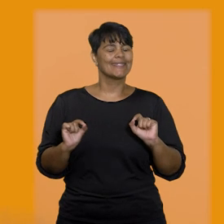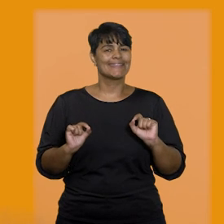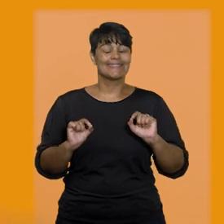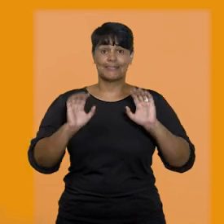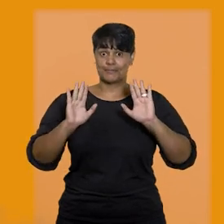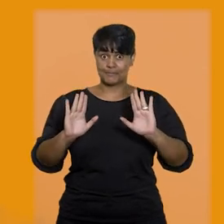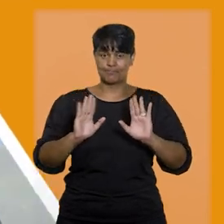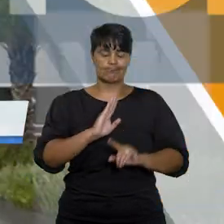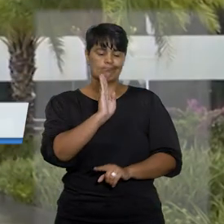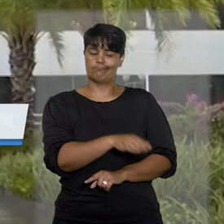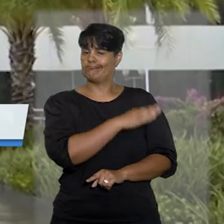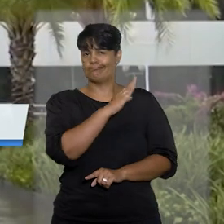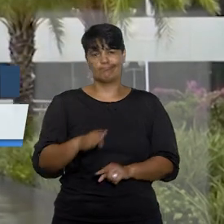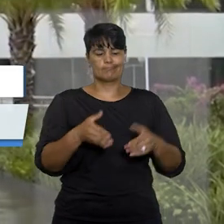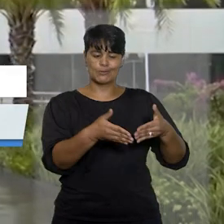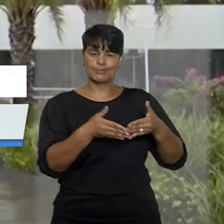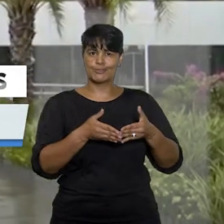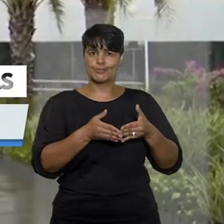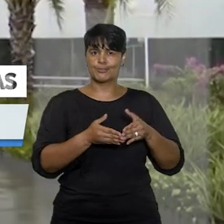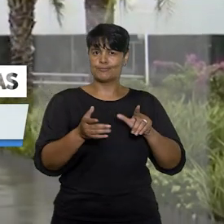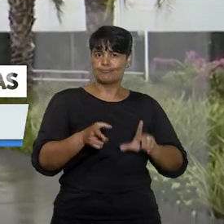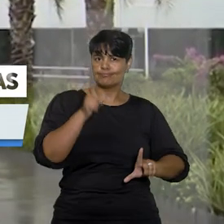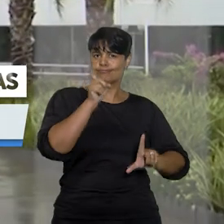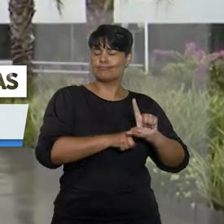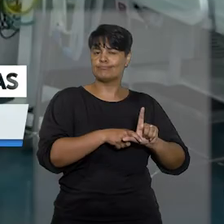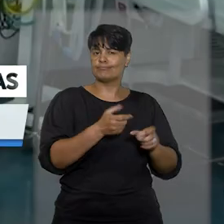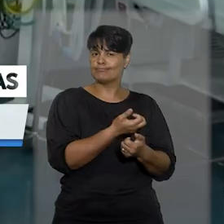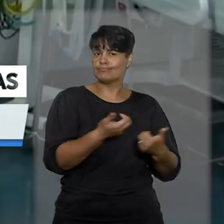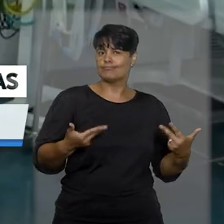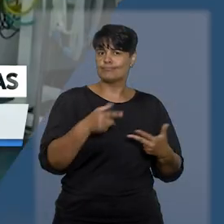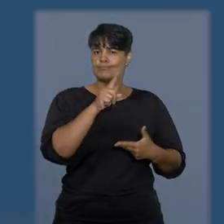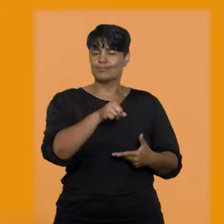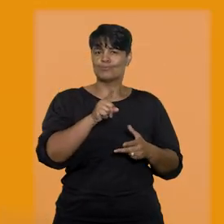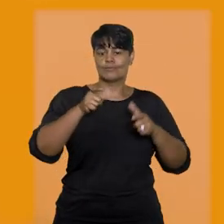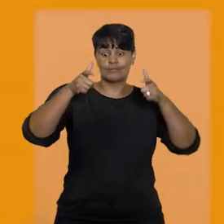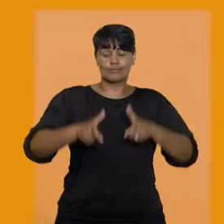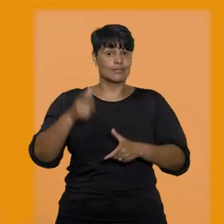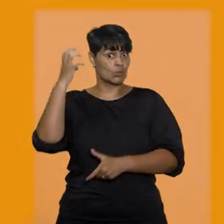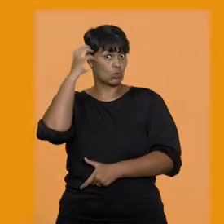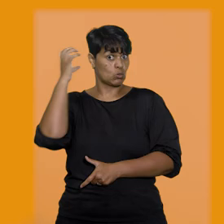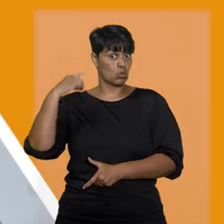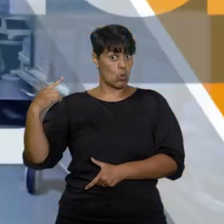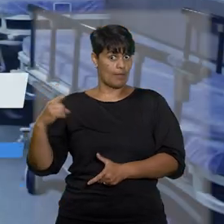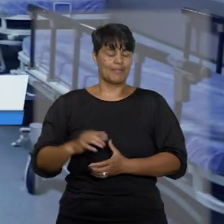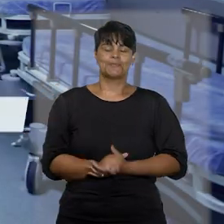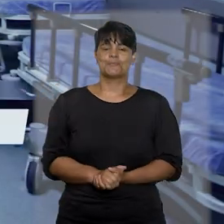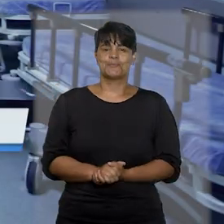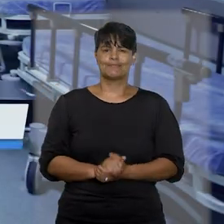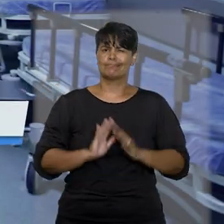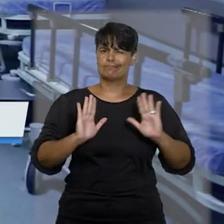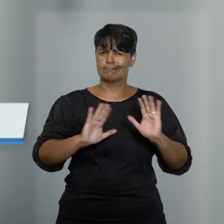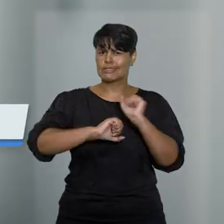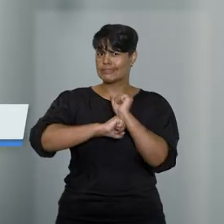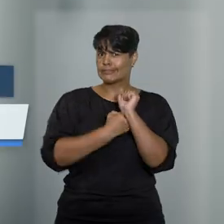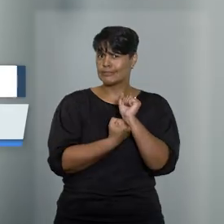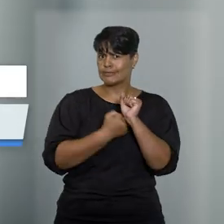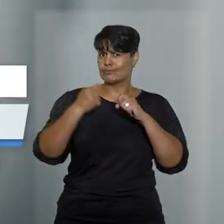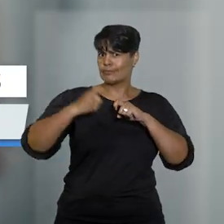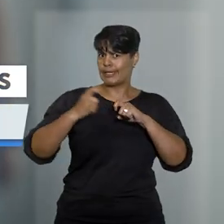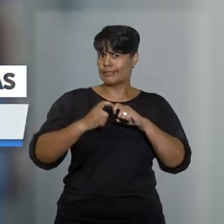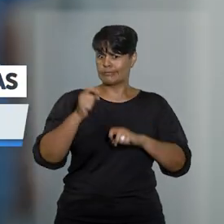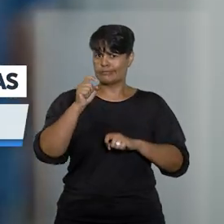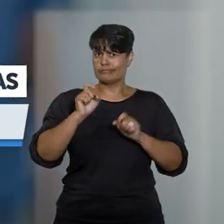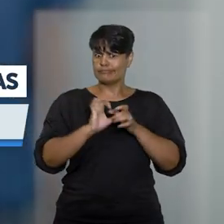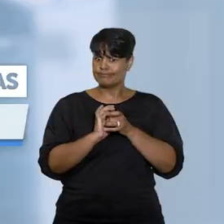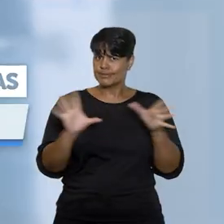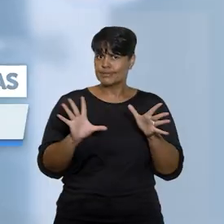ver negado o pedido para suspender intervenção judicial em Cuiabá. Quebra de sigilo médico leva STJ